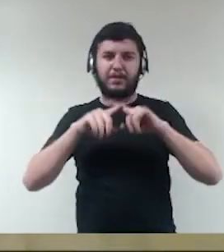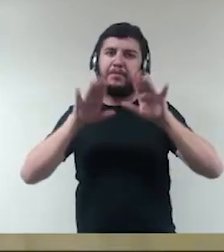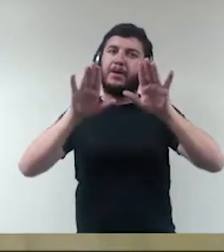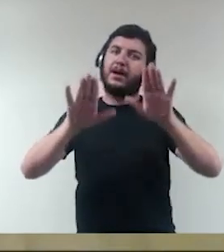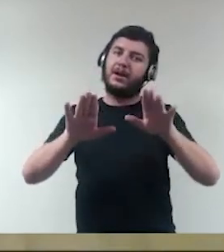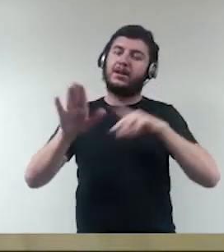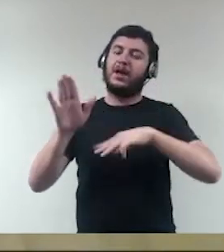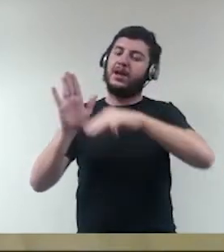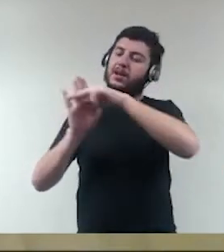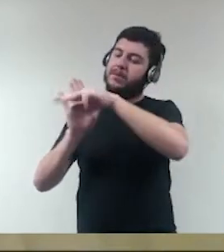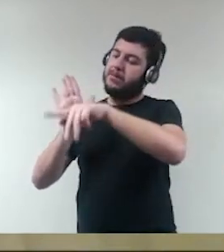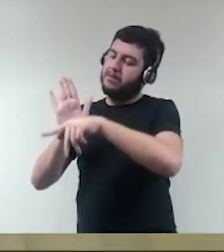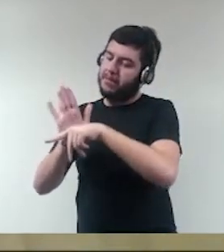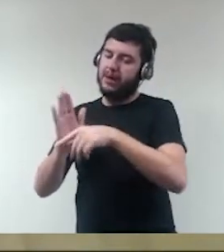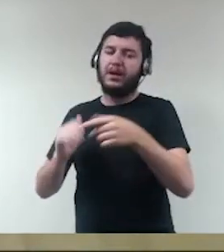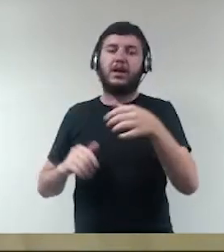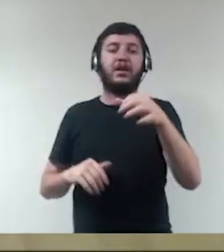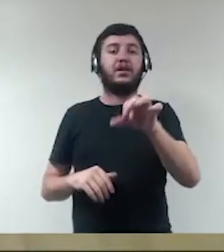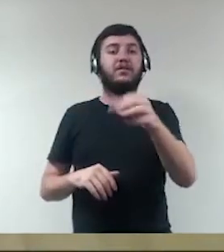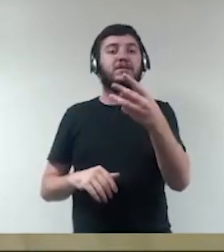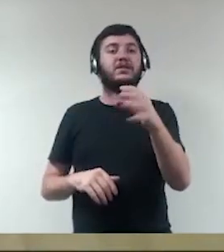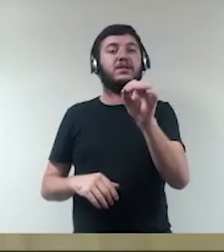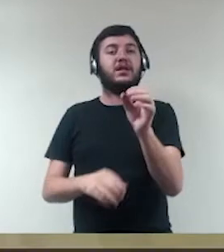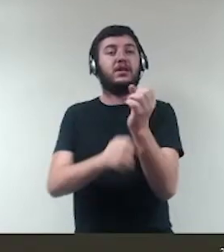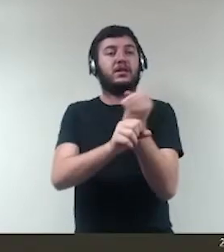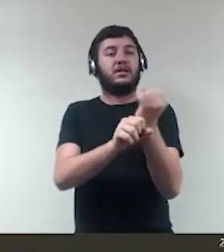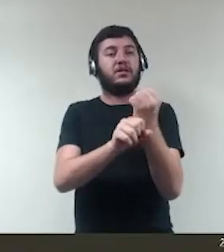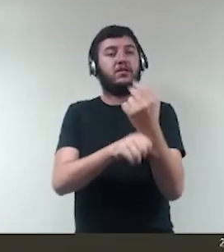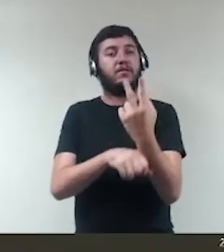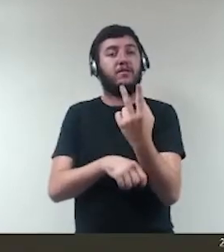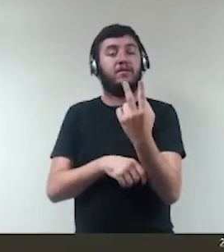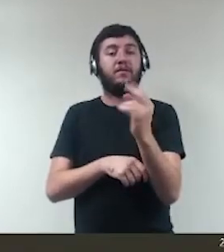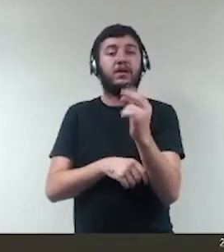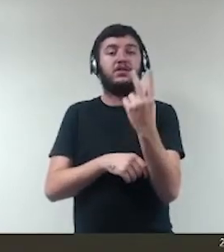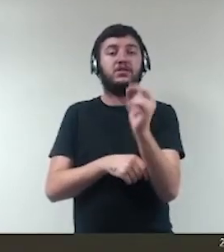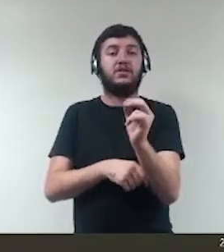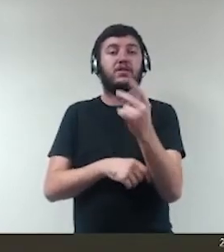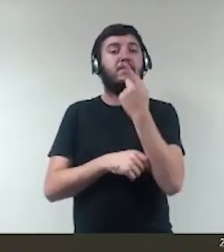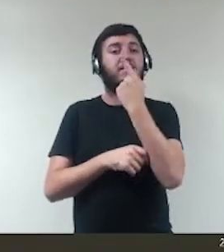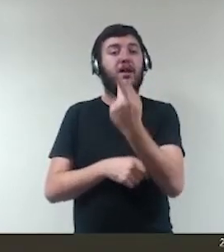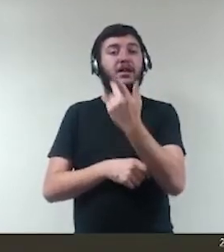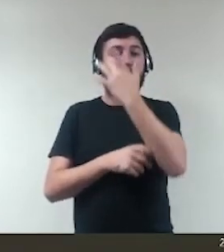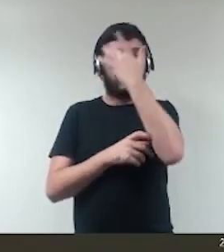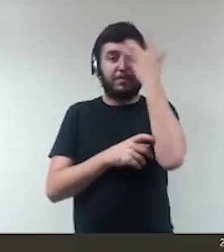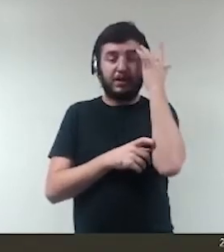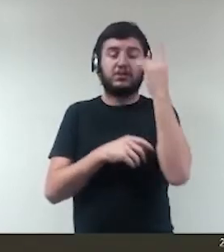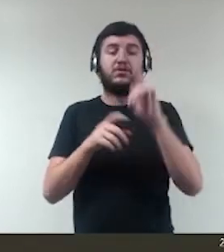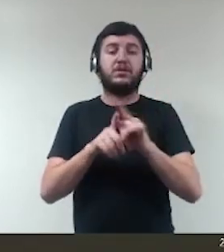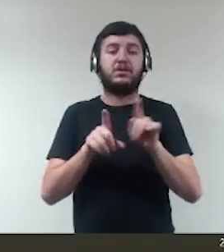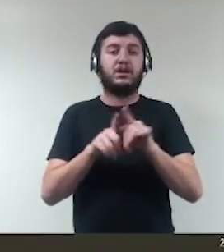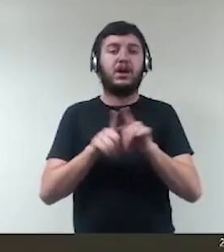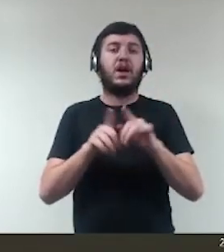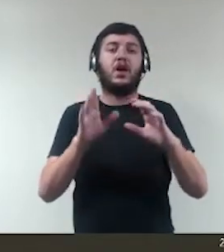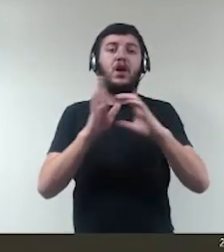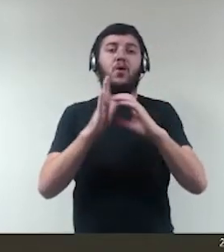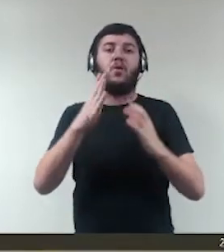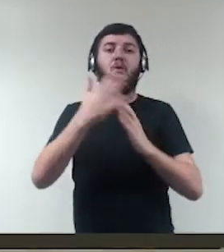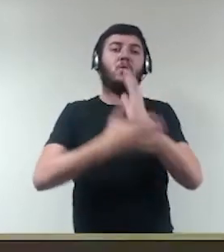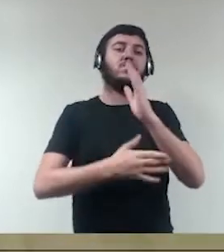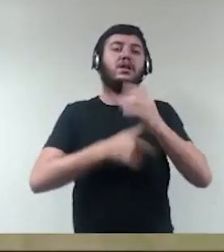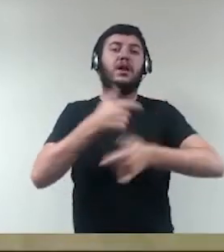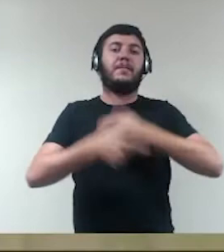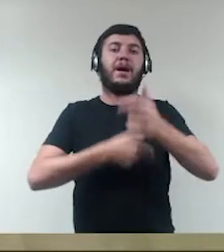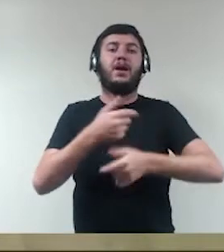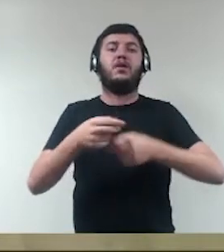930 de 2020, né, que ela trata dos servidores do Banco Central, né, e ela previu ali, inclusive, de